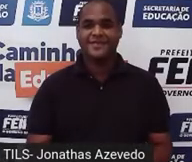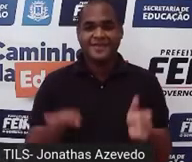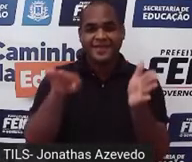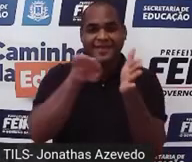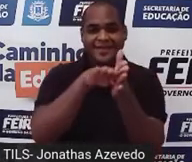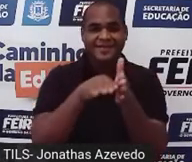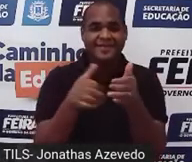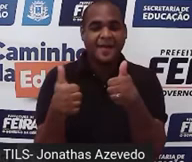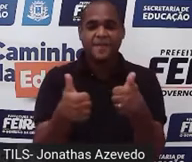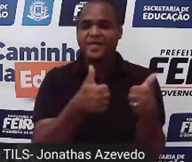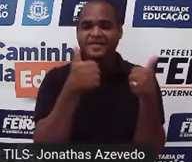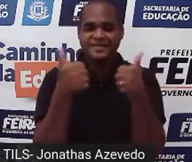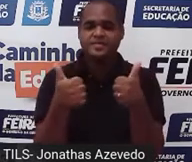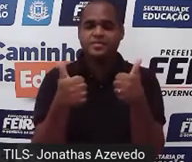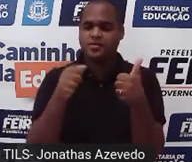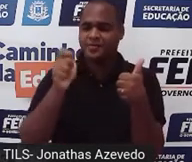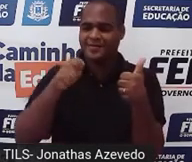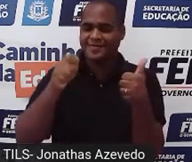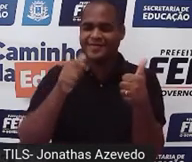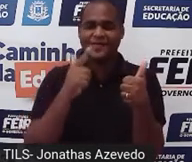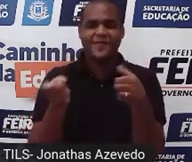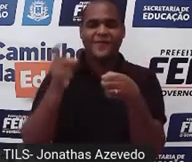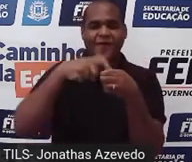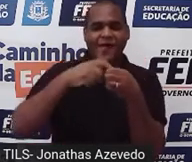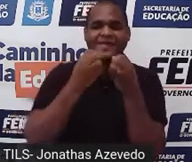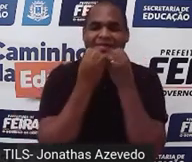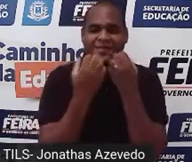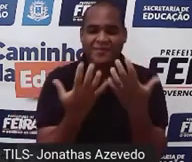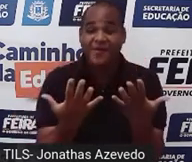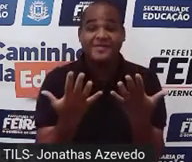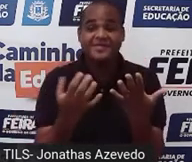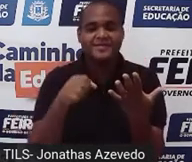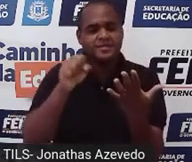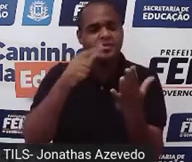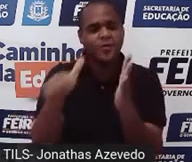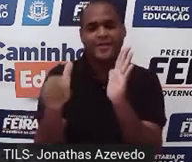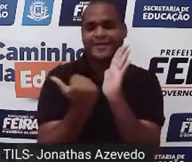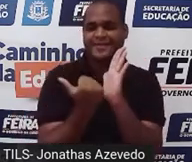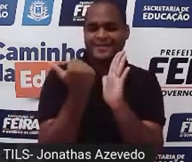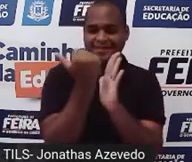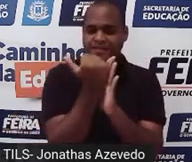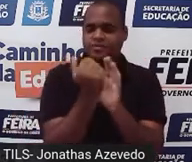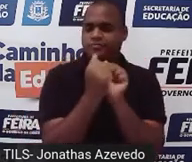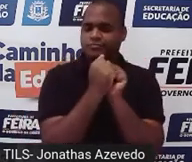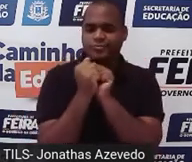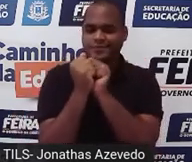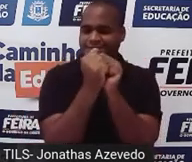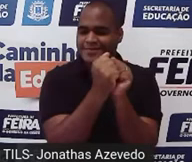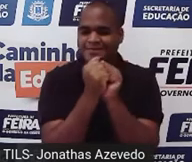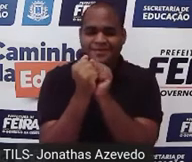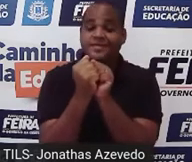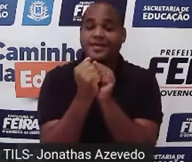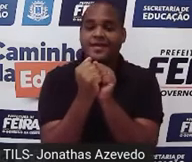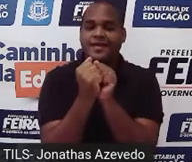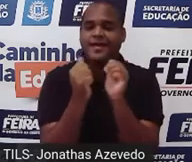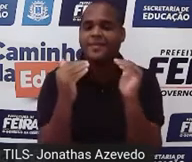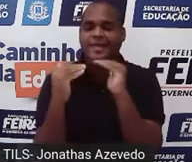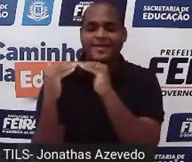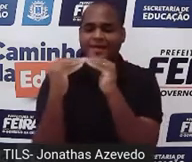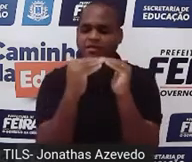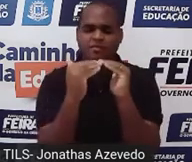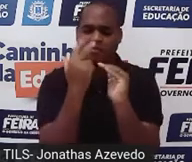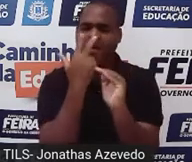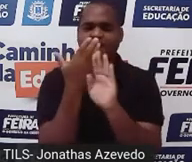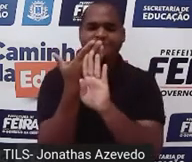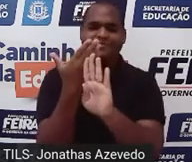Chegamos, estamos de volta, é isso aí, mais uma vez, juntinhos, ao mesmo tempo, né, distantes